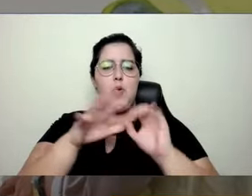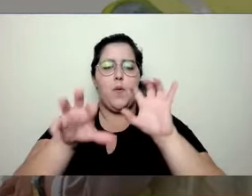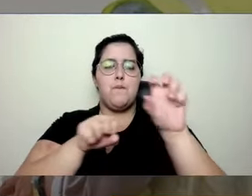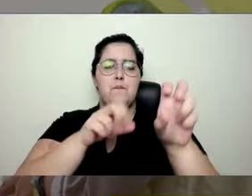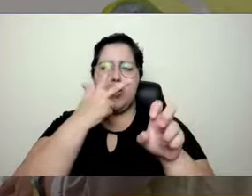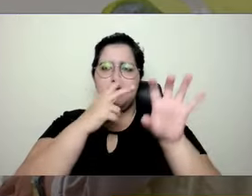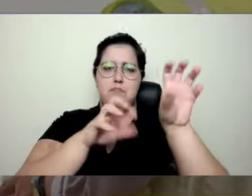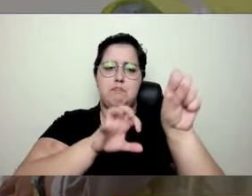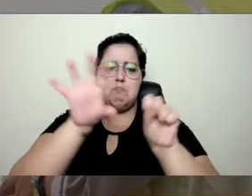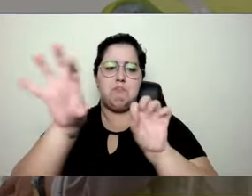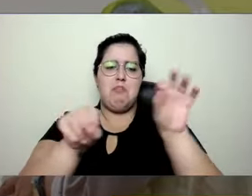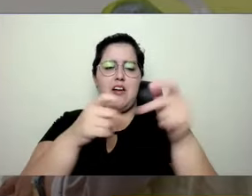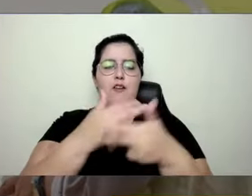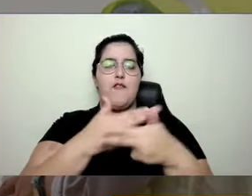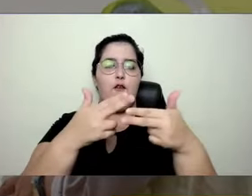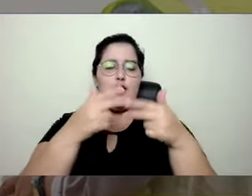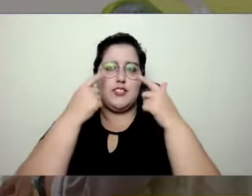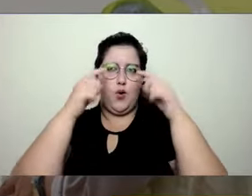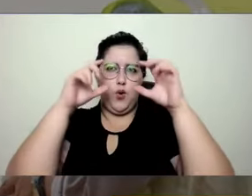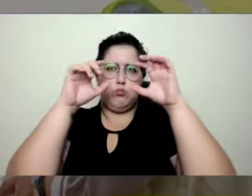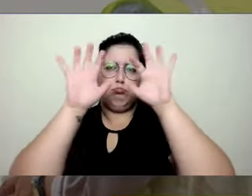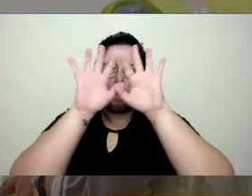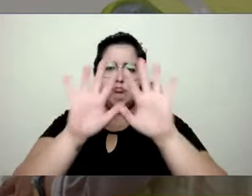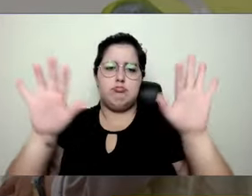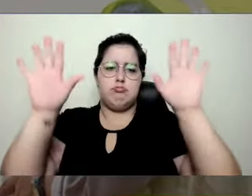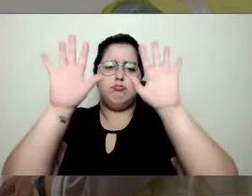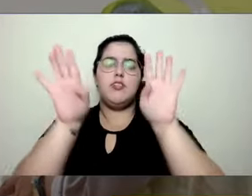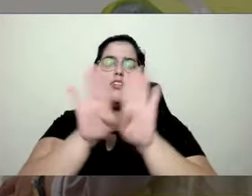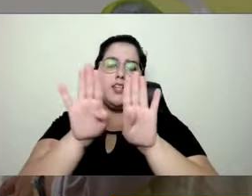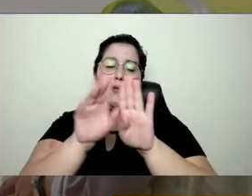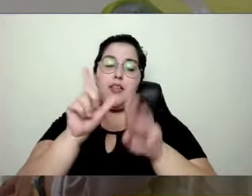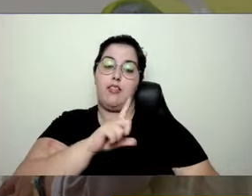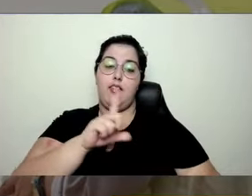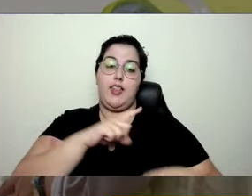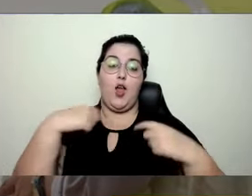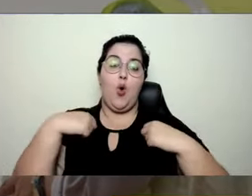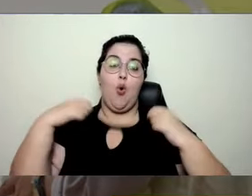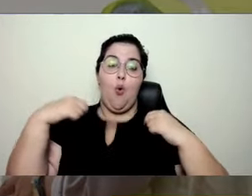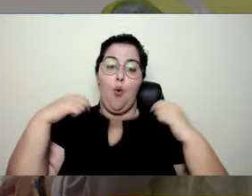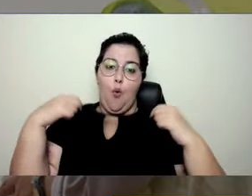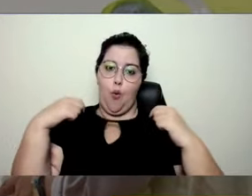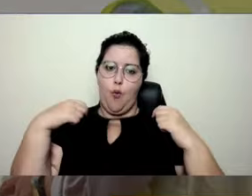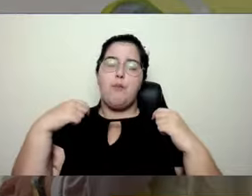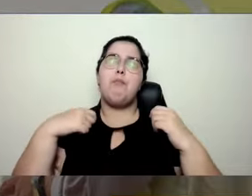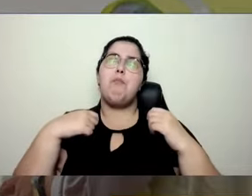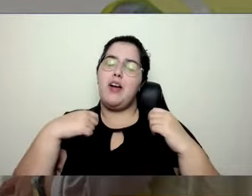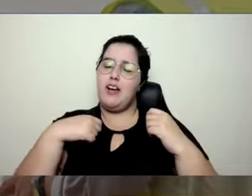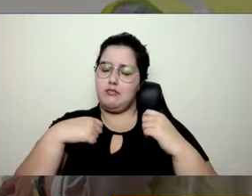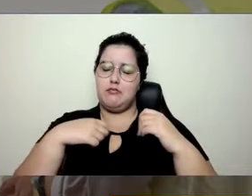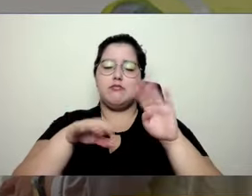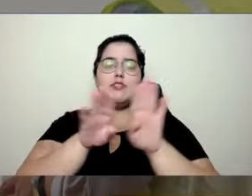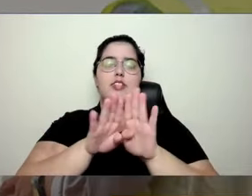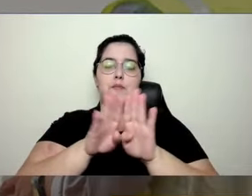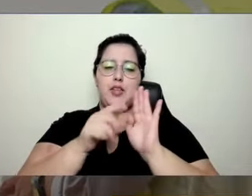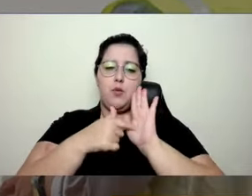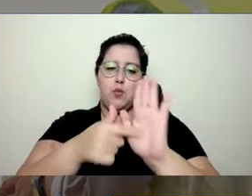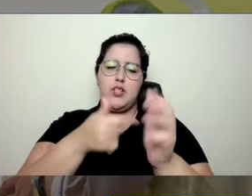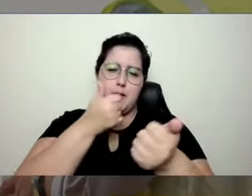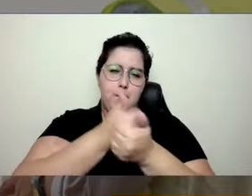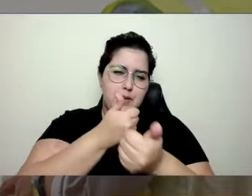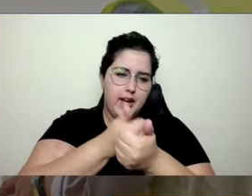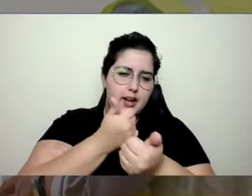do ambiente tridimensional, tem até roupa que a gente veste e mostra se você está chegando perto